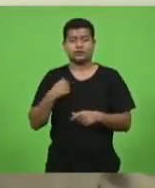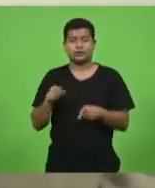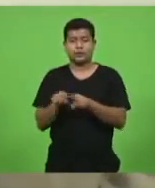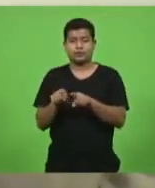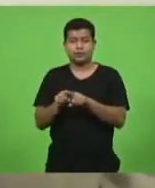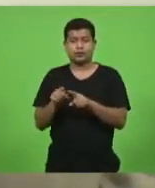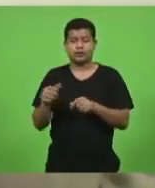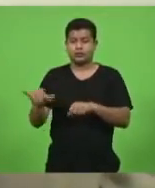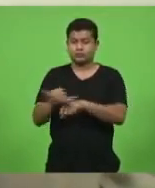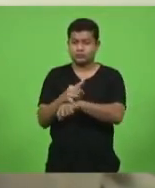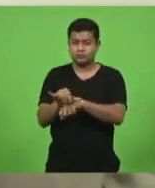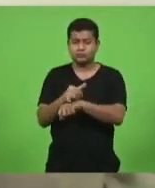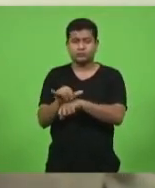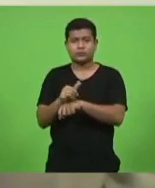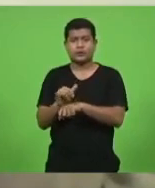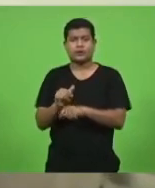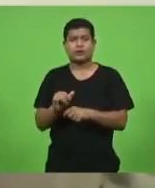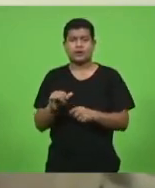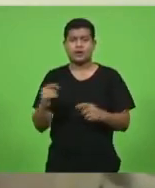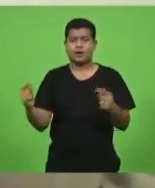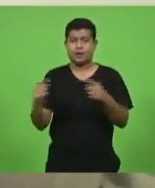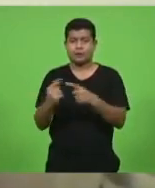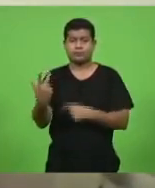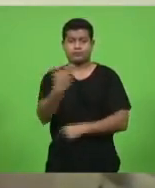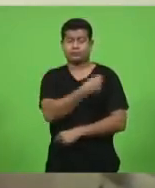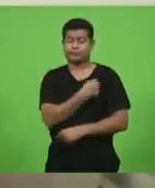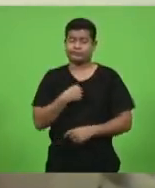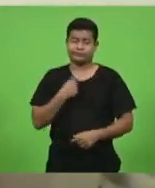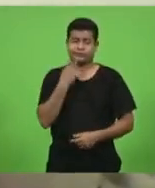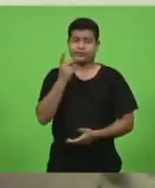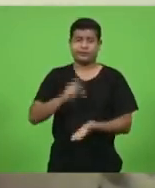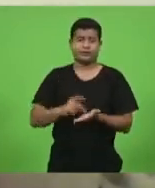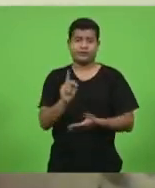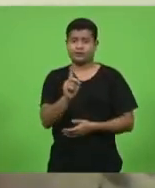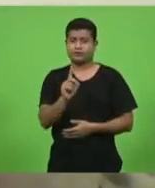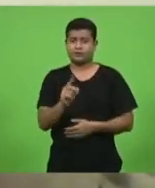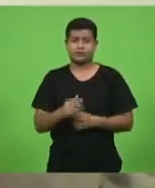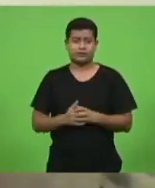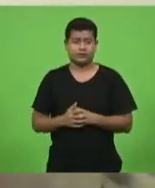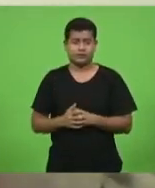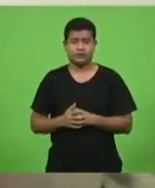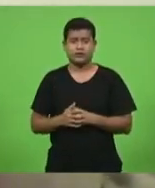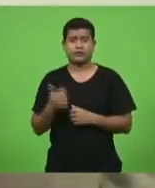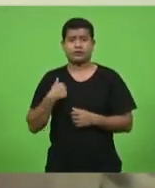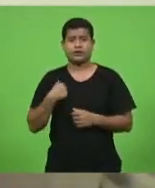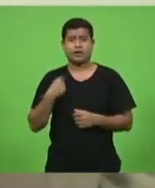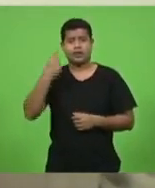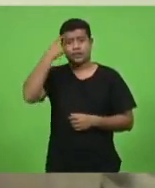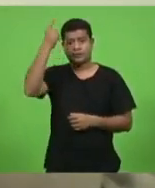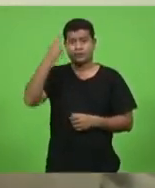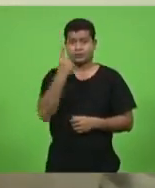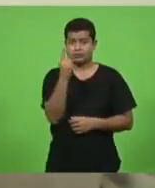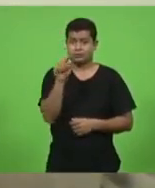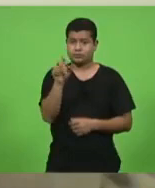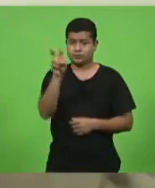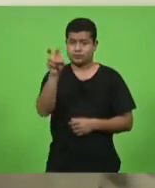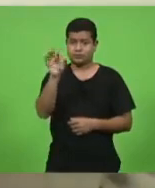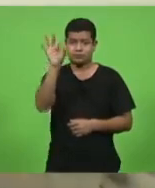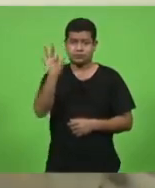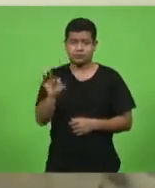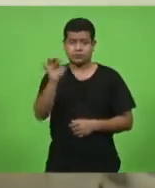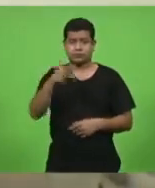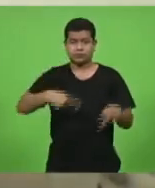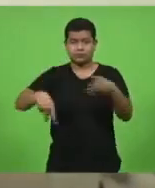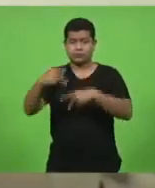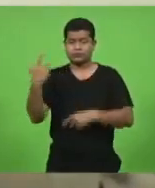vacina e não é verdade nós eu quero lembrar que no Brasil está com 1.5% de população